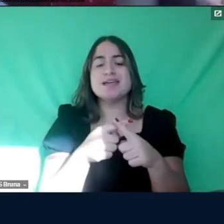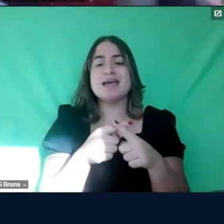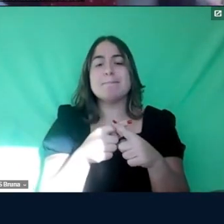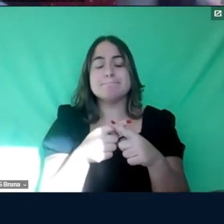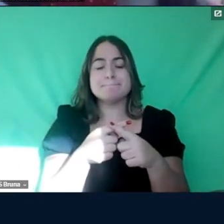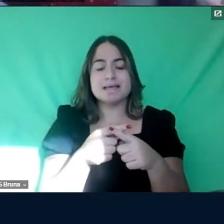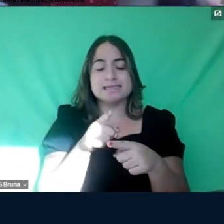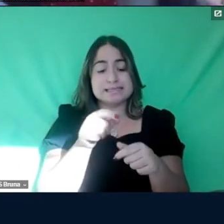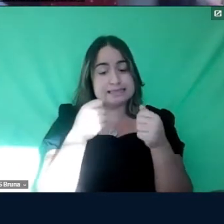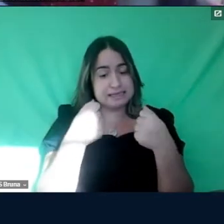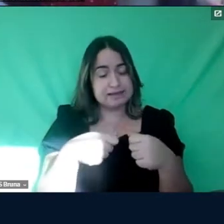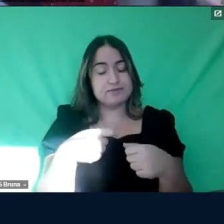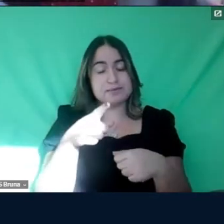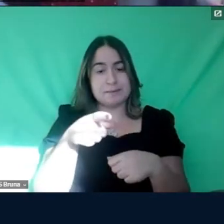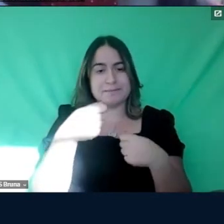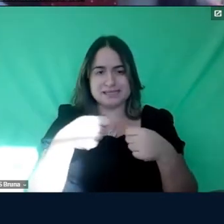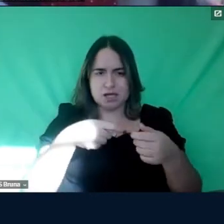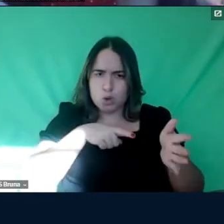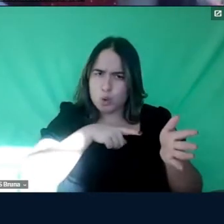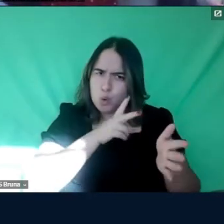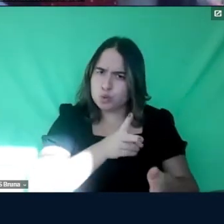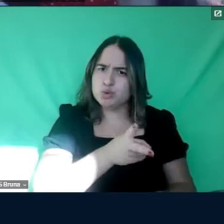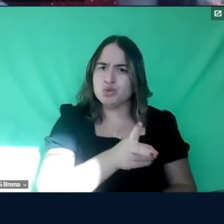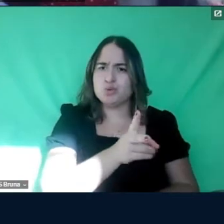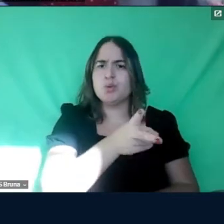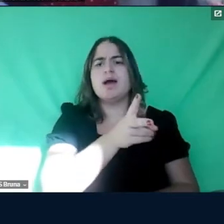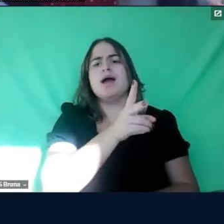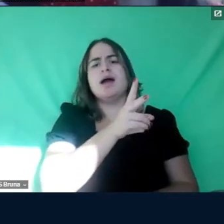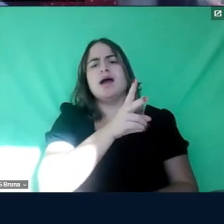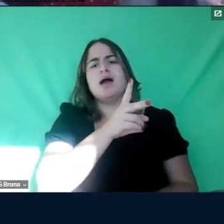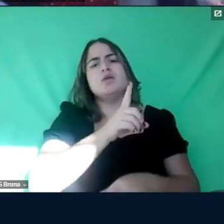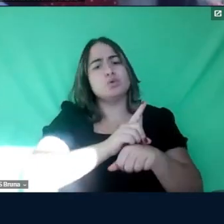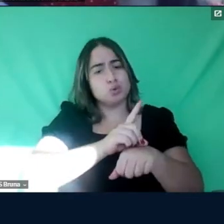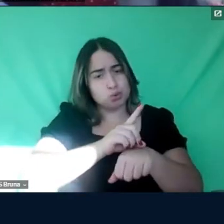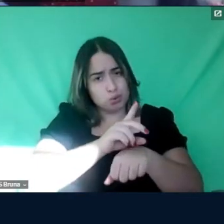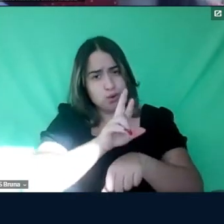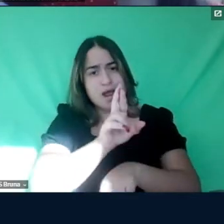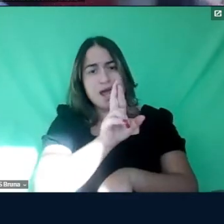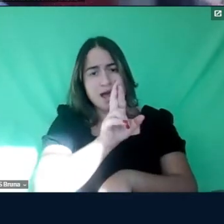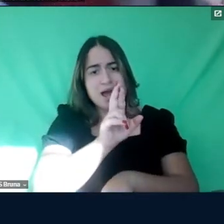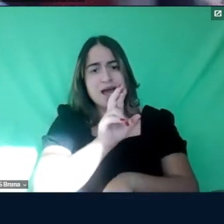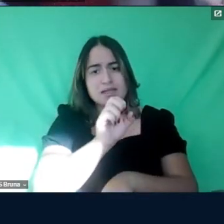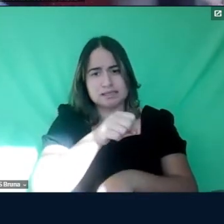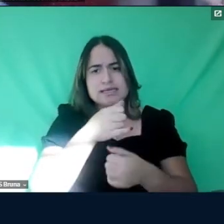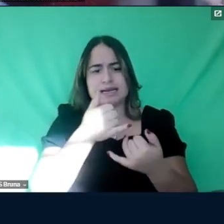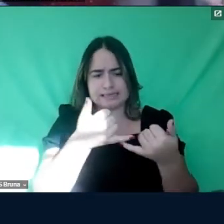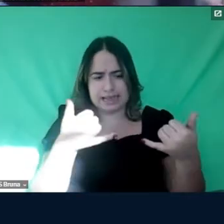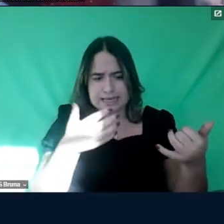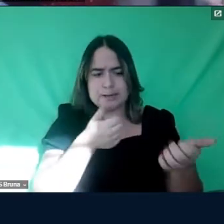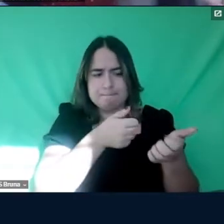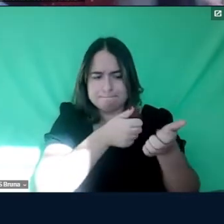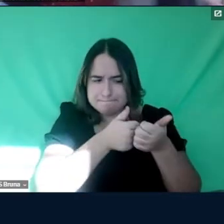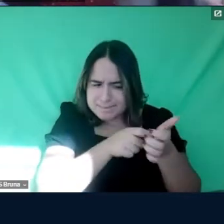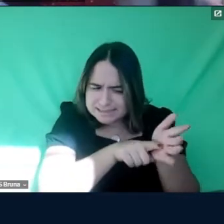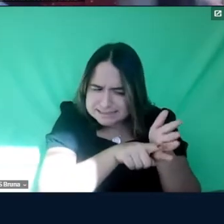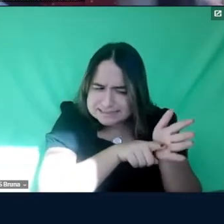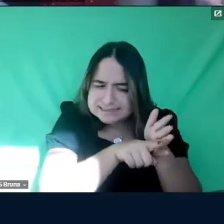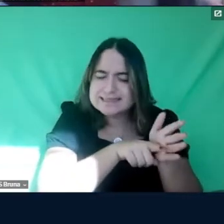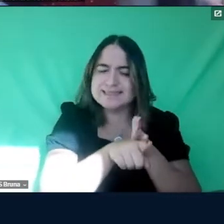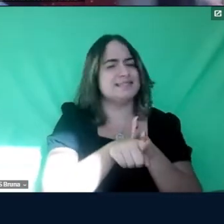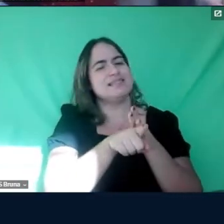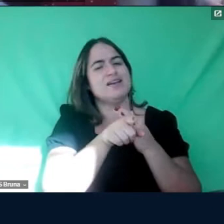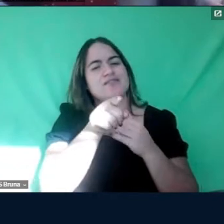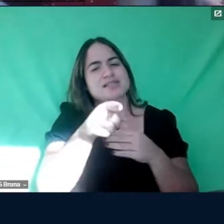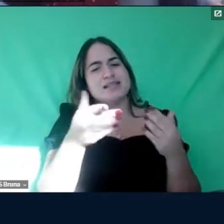merece mesmo continuar, Cris, né, num doutorado aí, nessa linha, incentivar